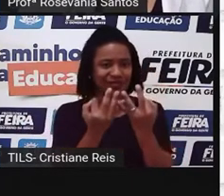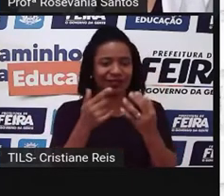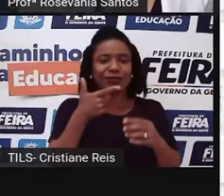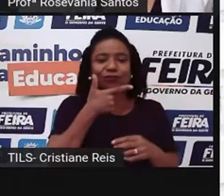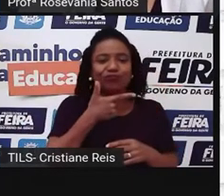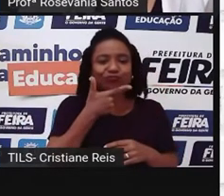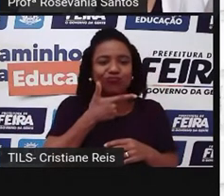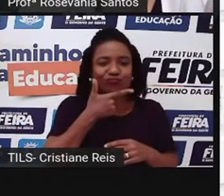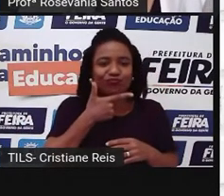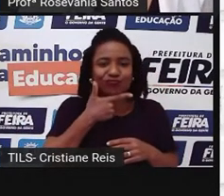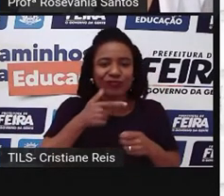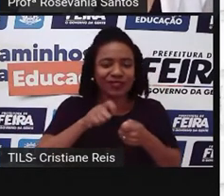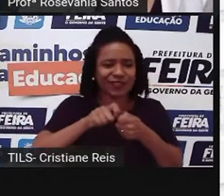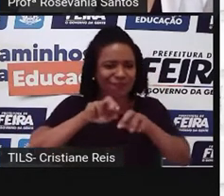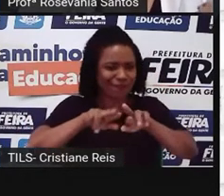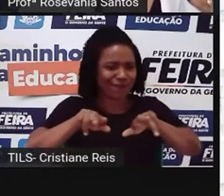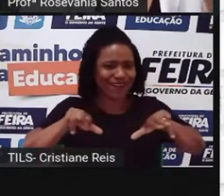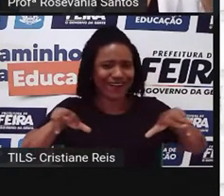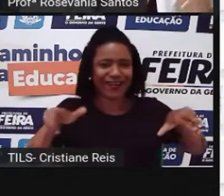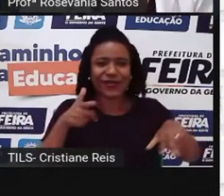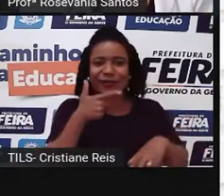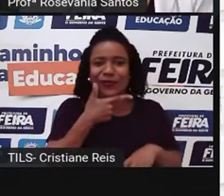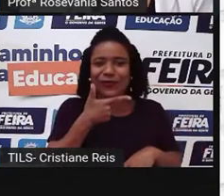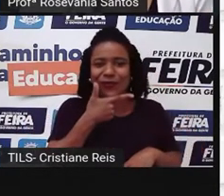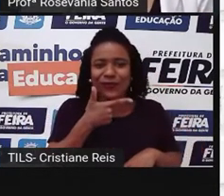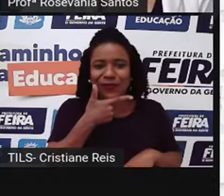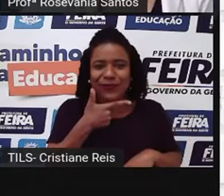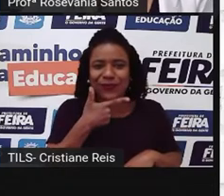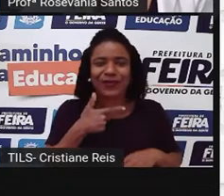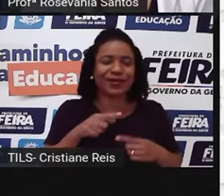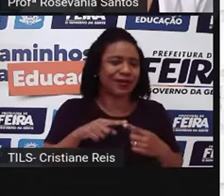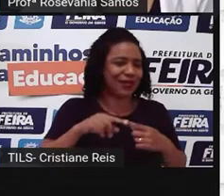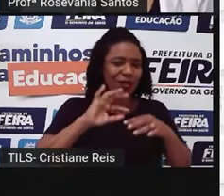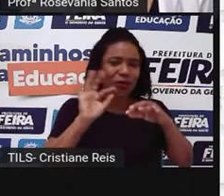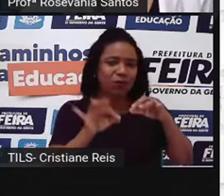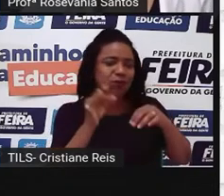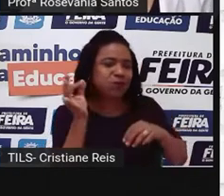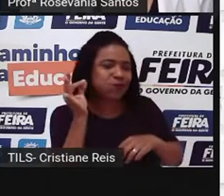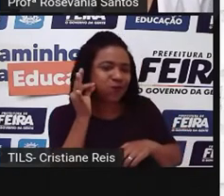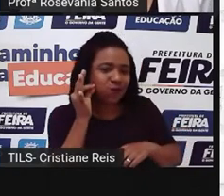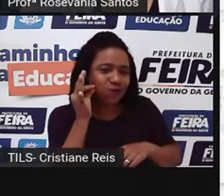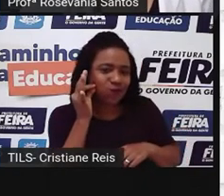percebendo que tem uma série de outras atividades. A produção de mel de abelhas também.